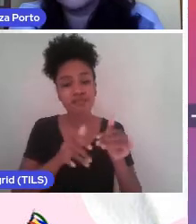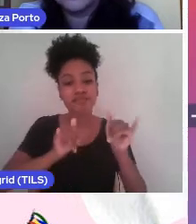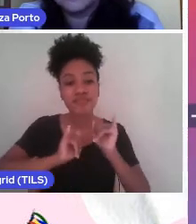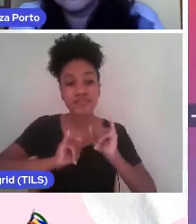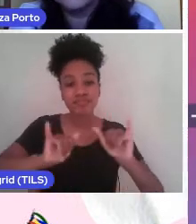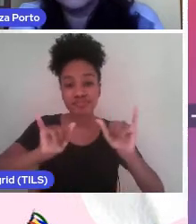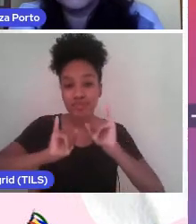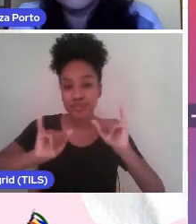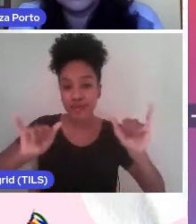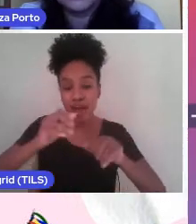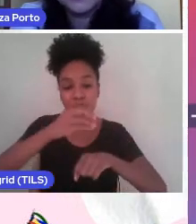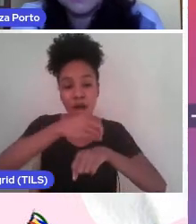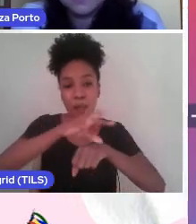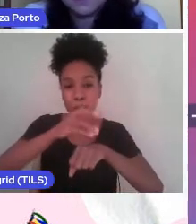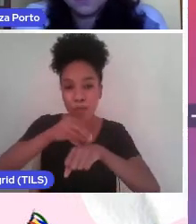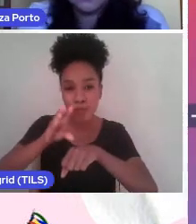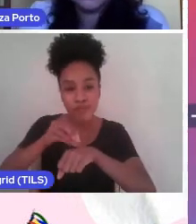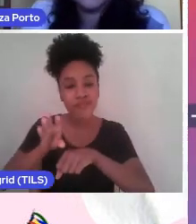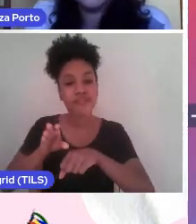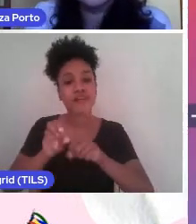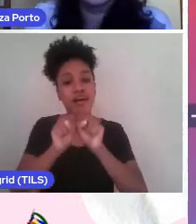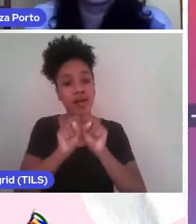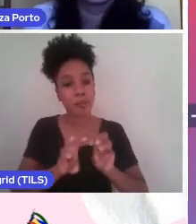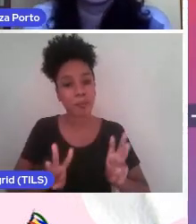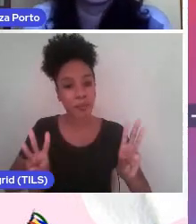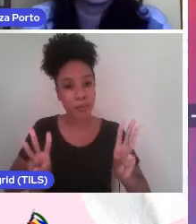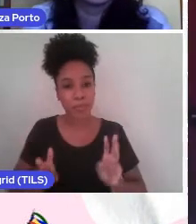compartilhado no portal do Bicentenário.